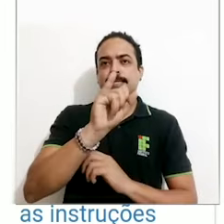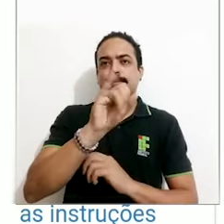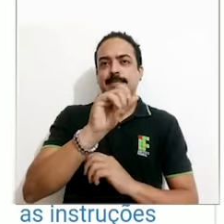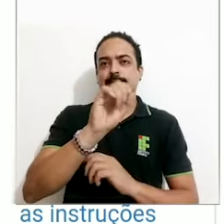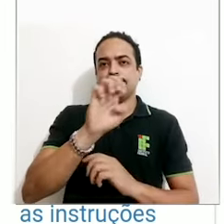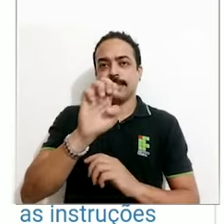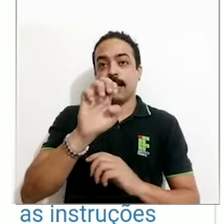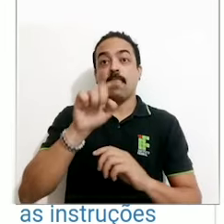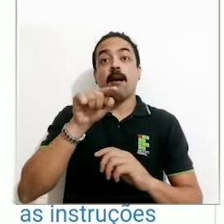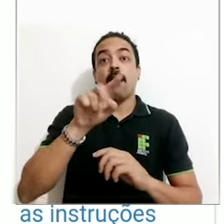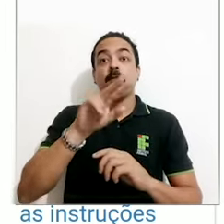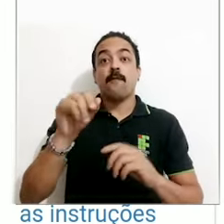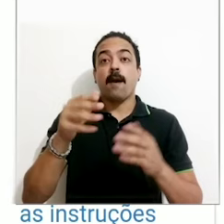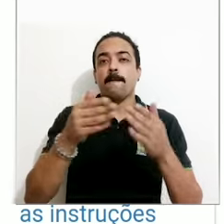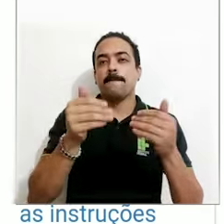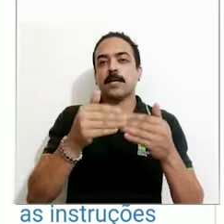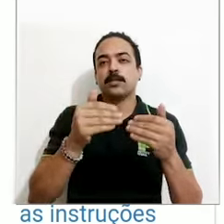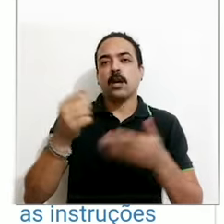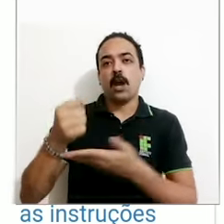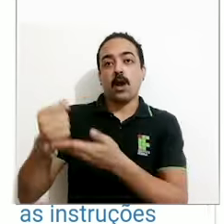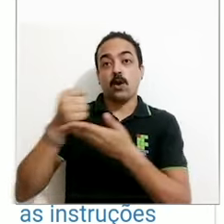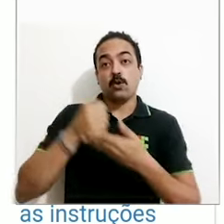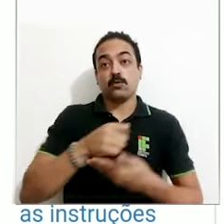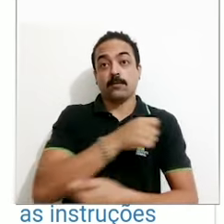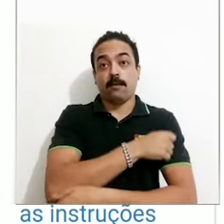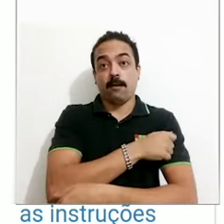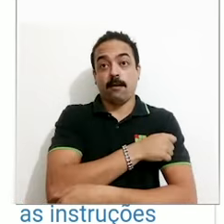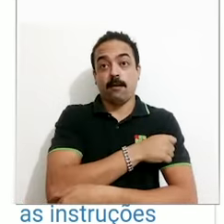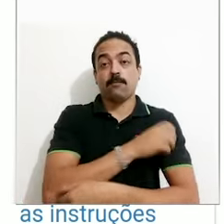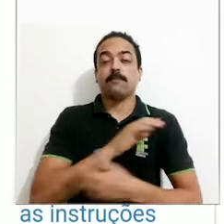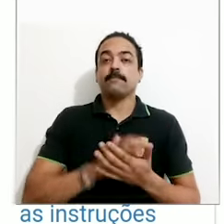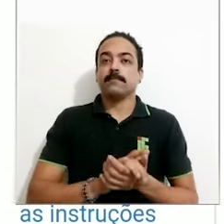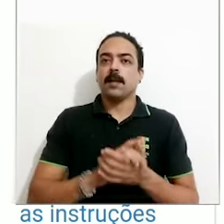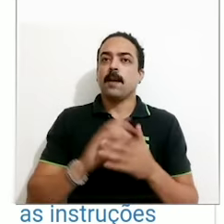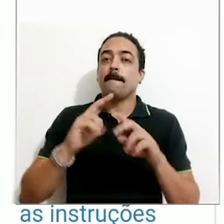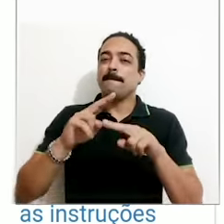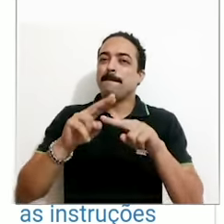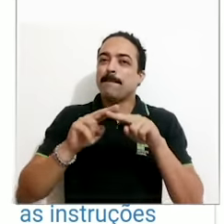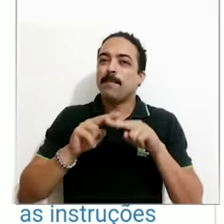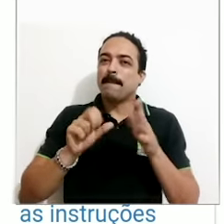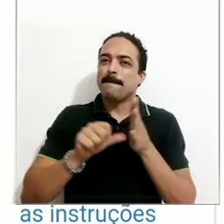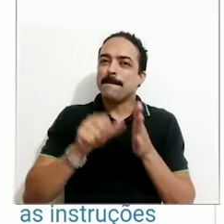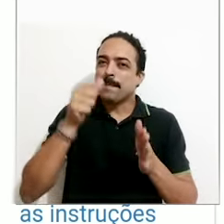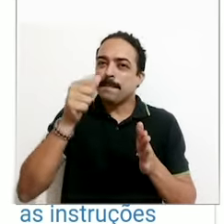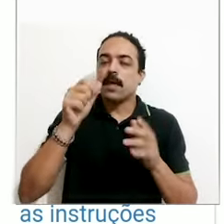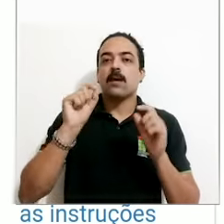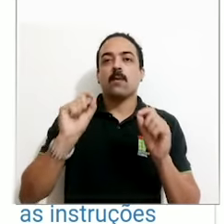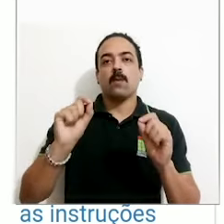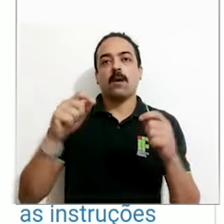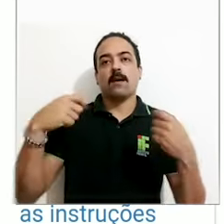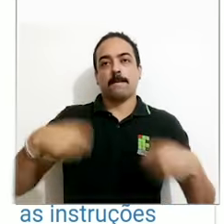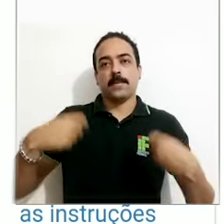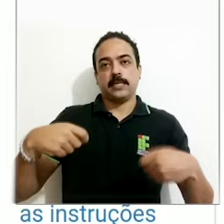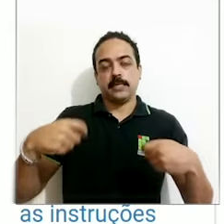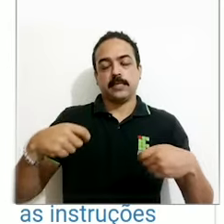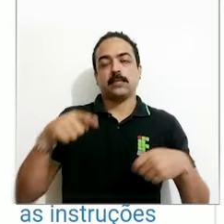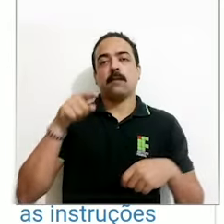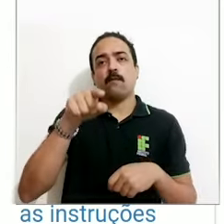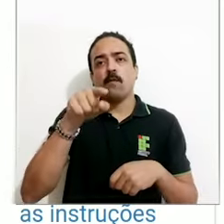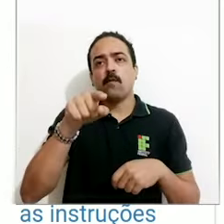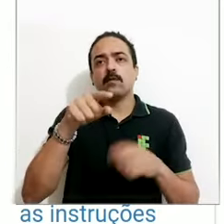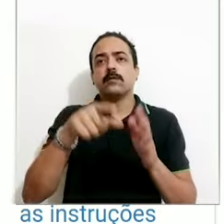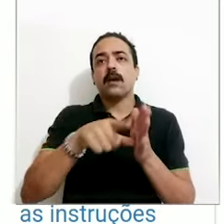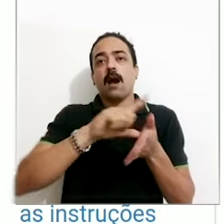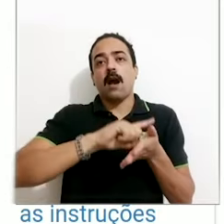solicitações de auxílio estudantil. No entanto, como você está acessando pela primeira vez, primeiramente é necessário fazer um